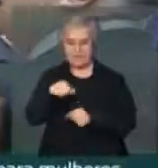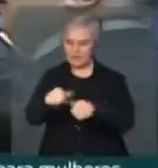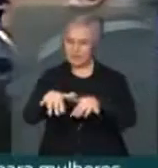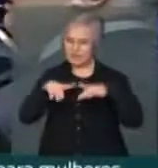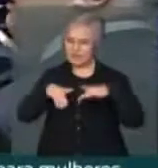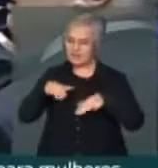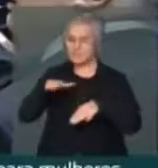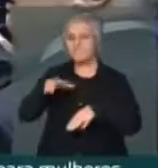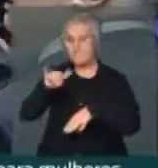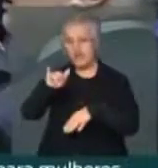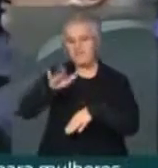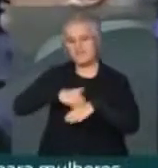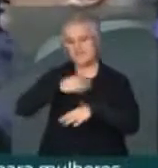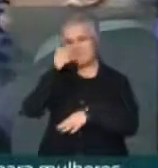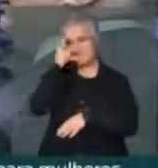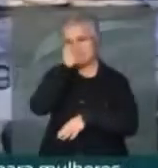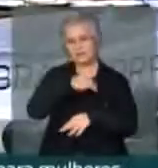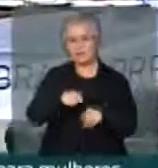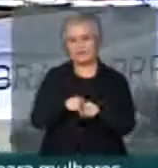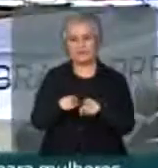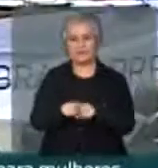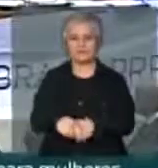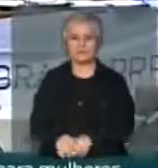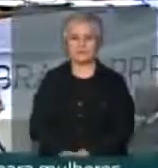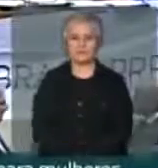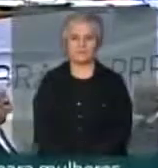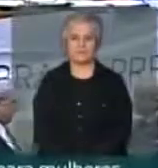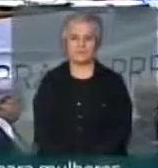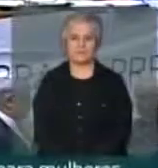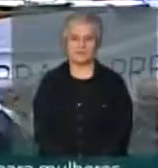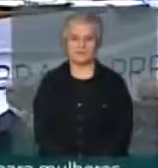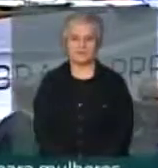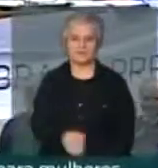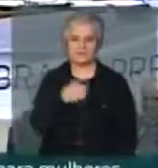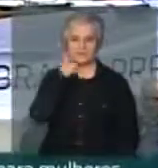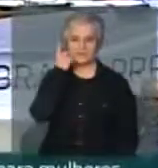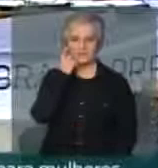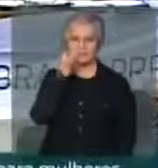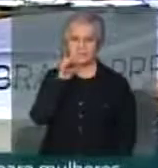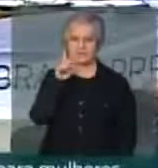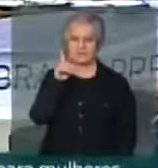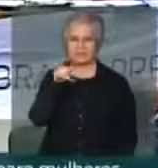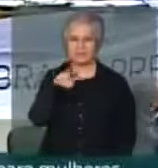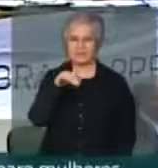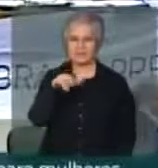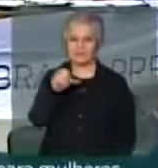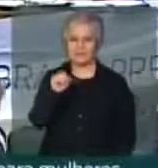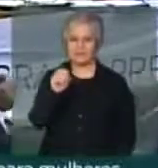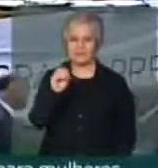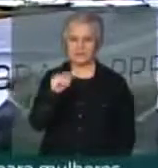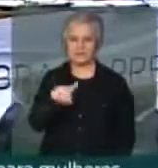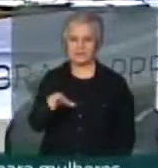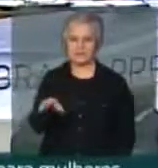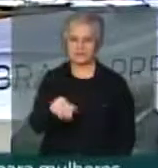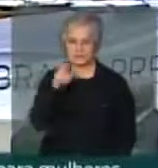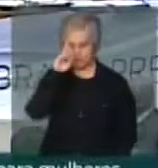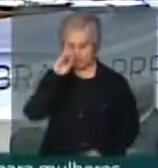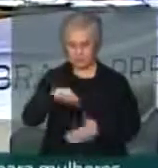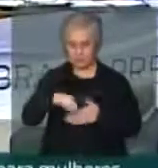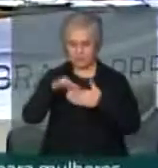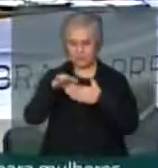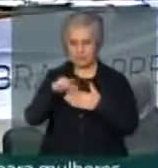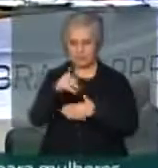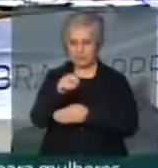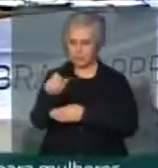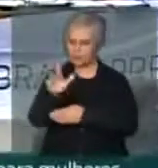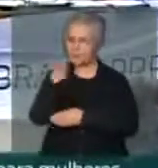Ficará muito mais bonita Deputado Edmilson Rodrigues Presidente, o líder do PSOL já se manifestou